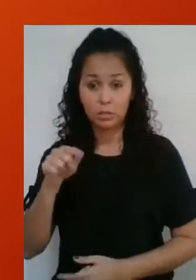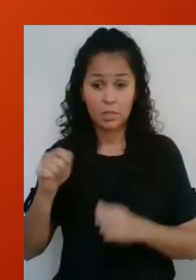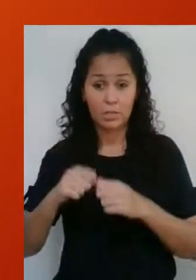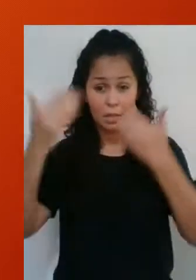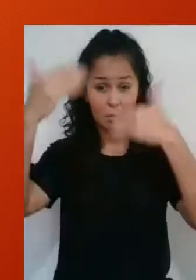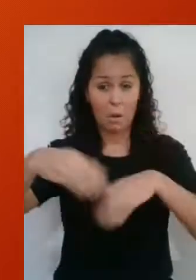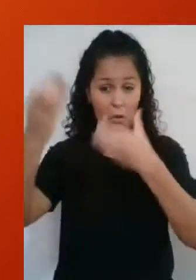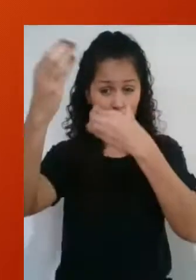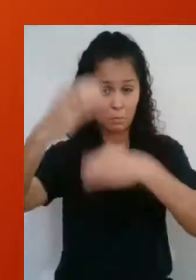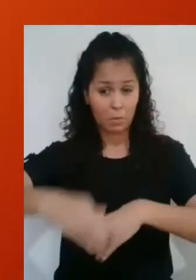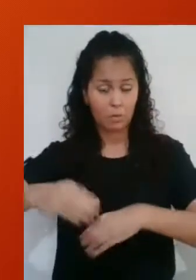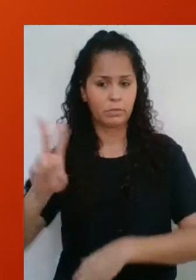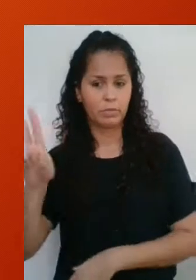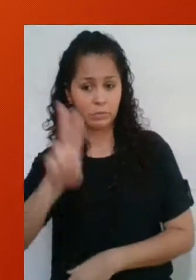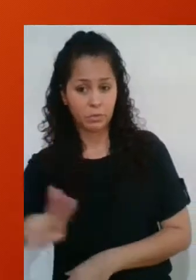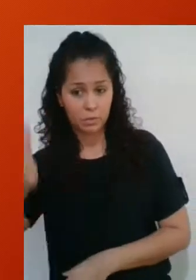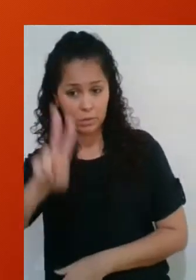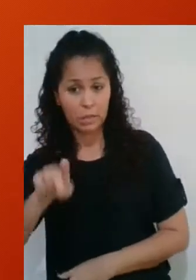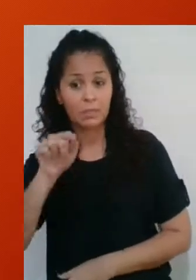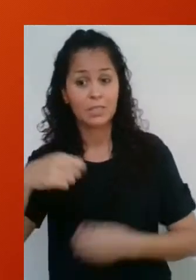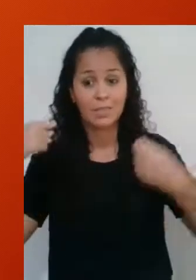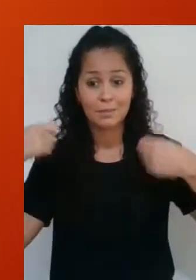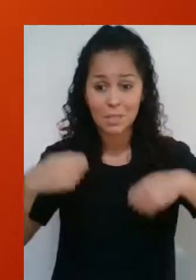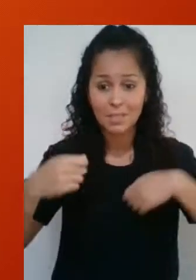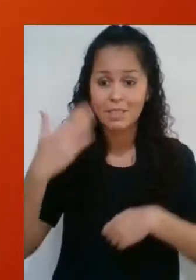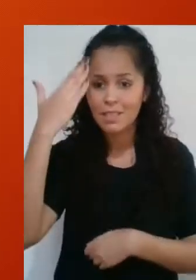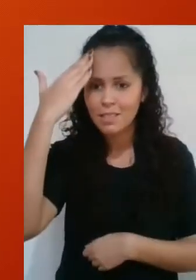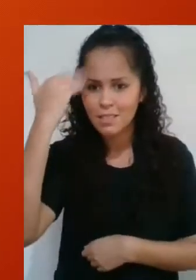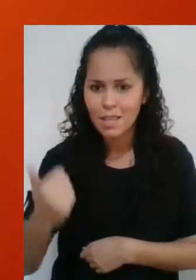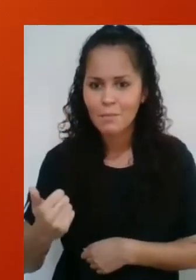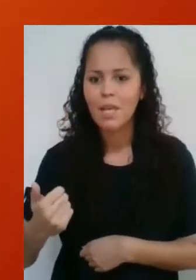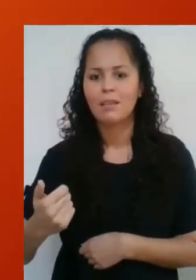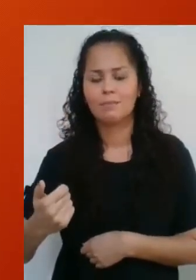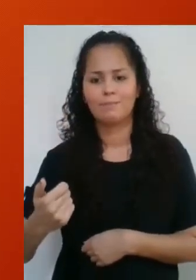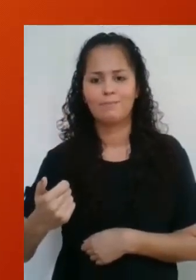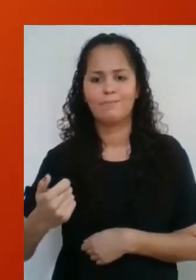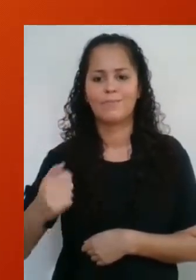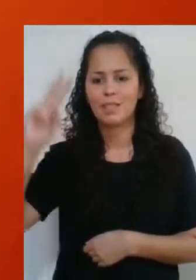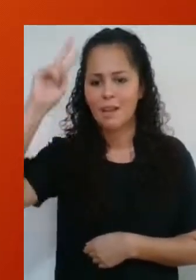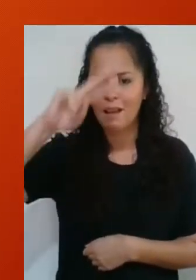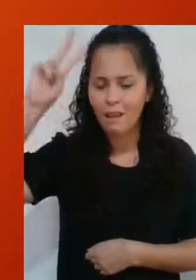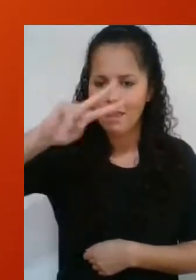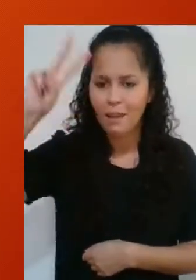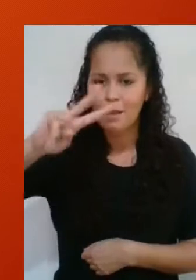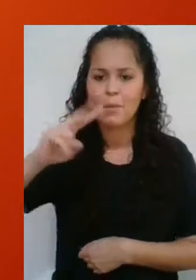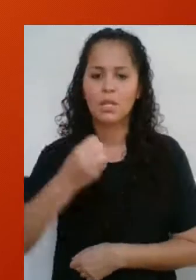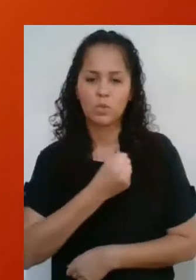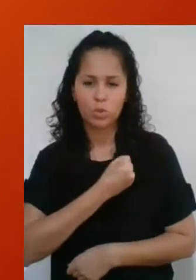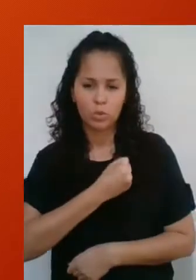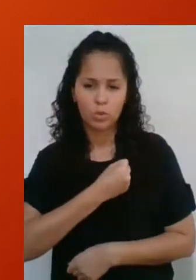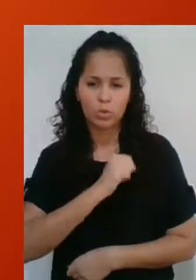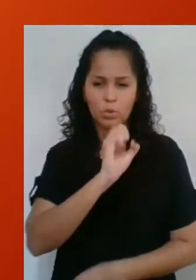Para fazer os seus exames, os concursos vestibulares, você deverá saber de cabeça os